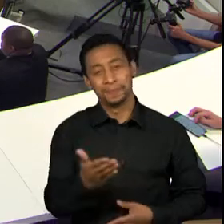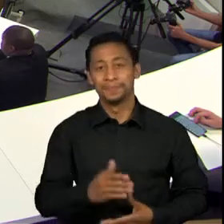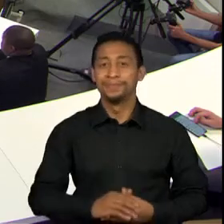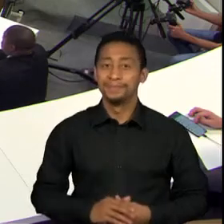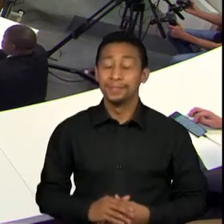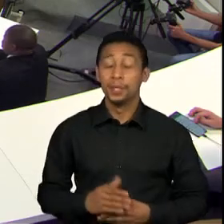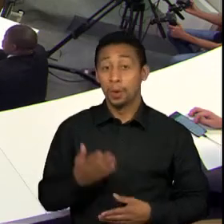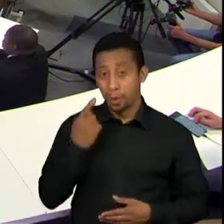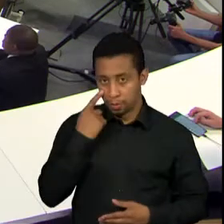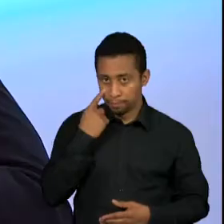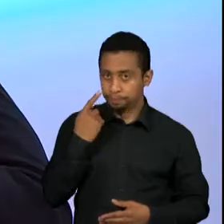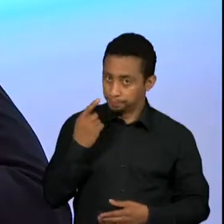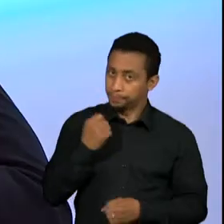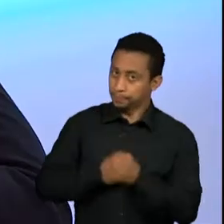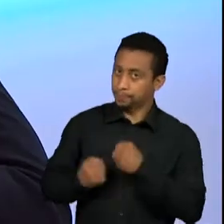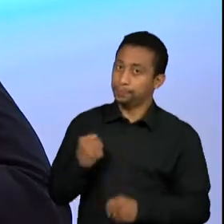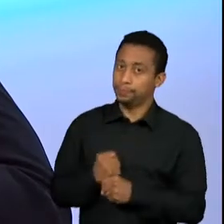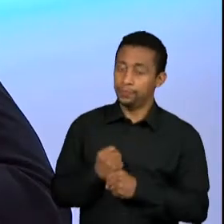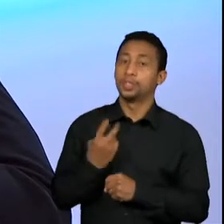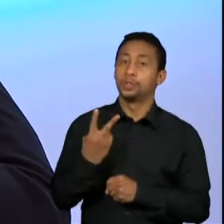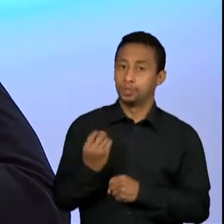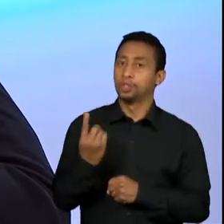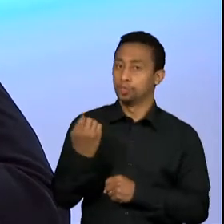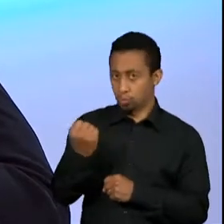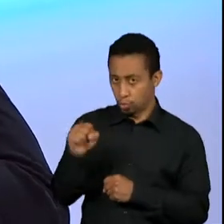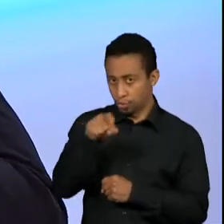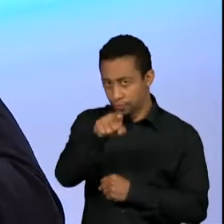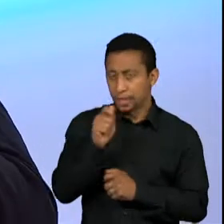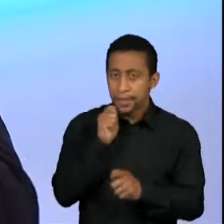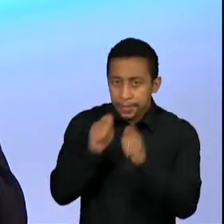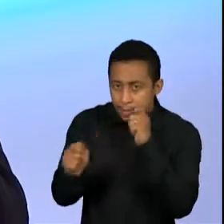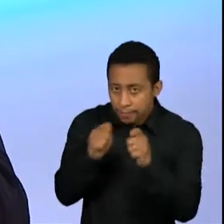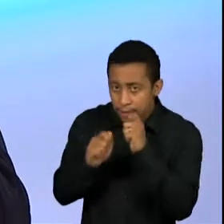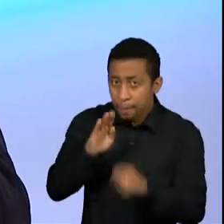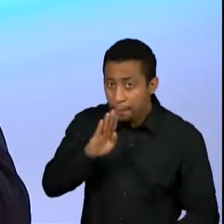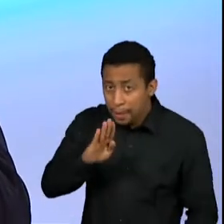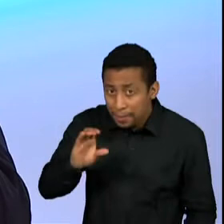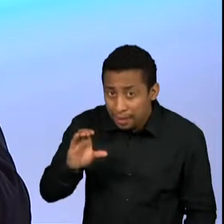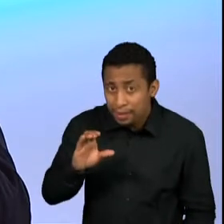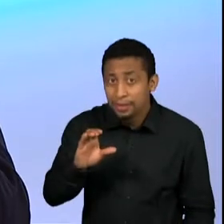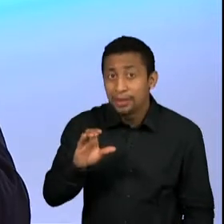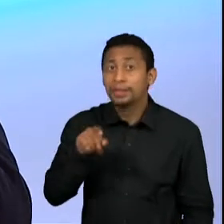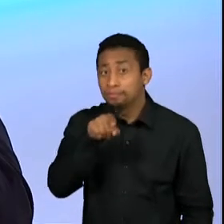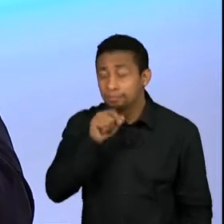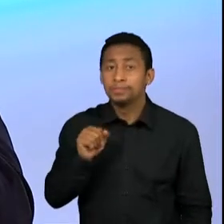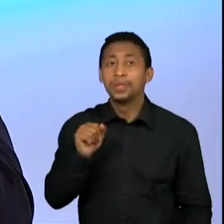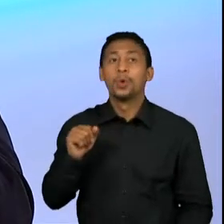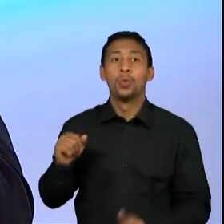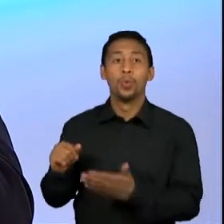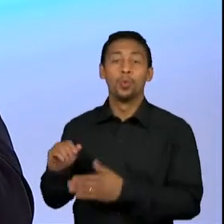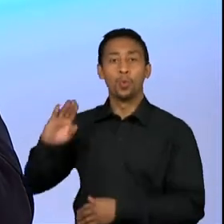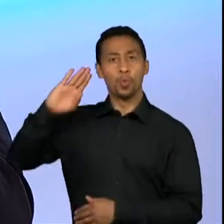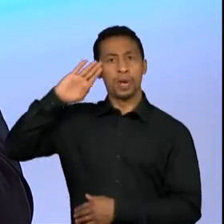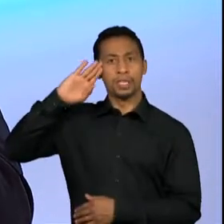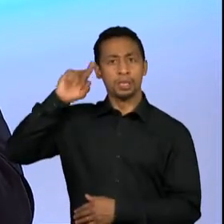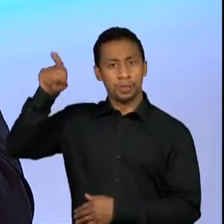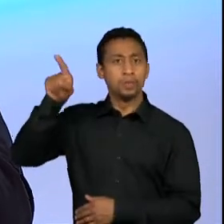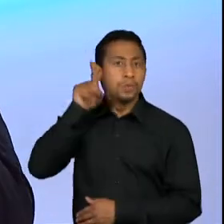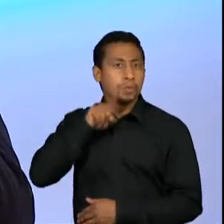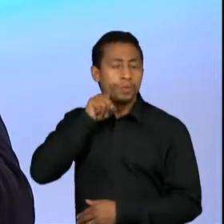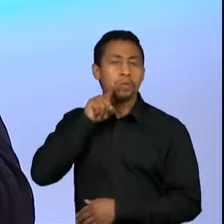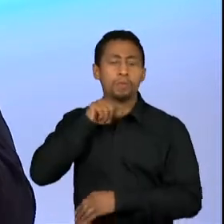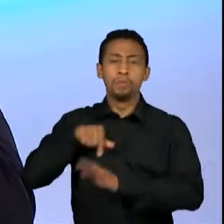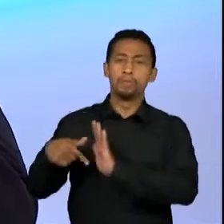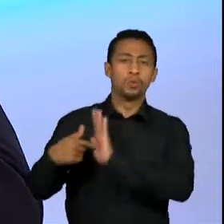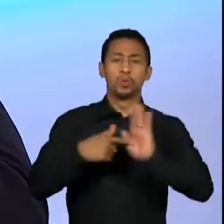Em 2018, a senhora disse em uma entrevista para a BBC que o Exército e Intervenção Militar no Rio trouxeram uma nova aura de respeito.